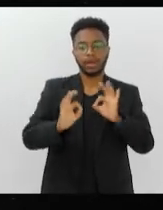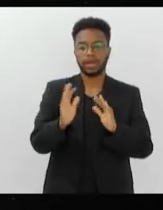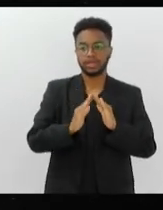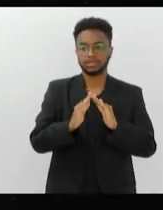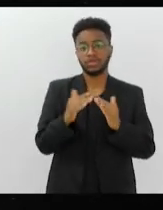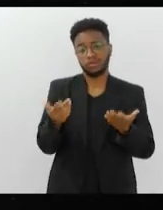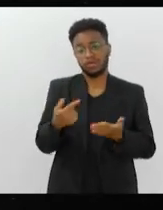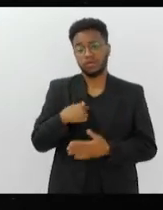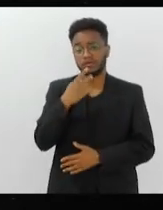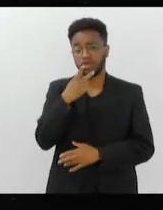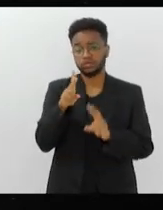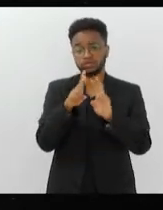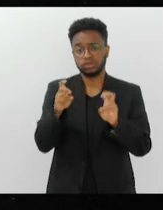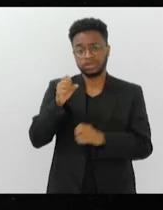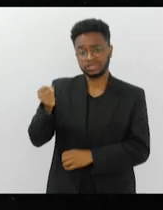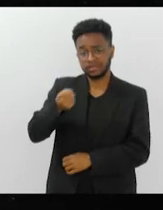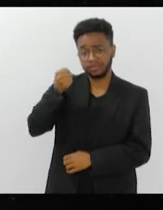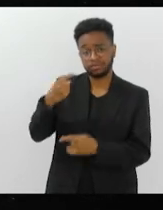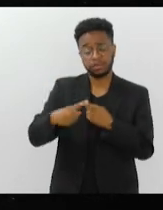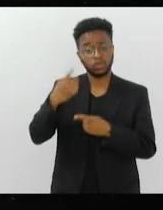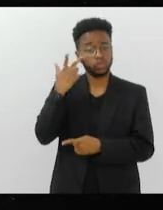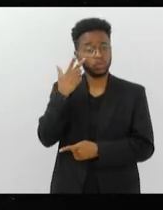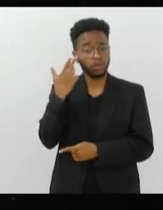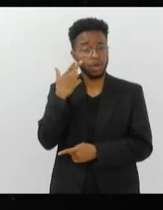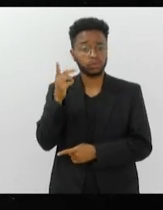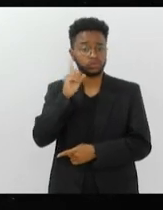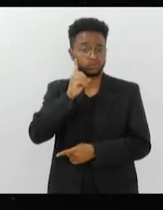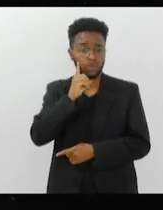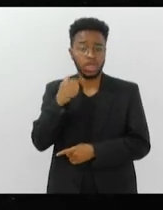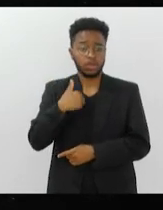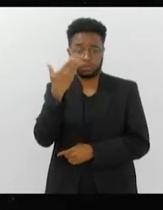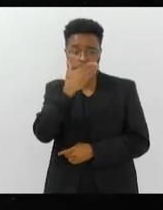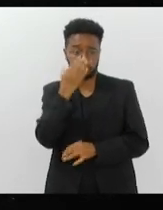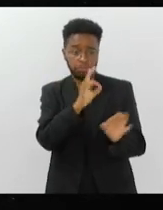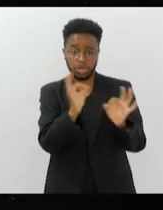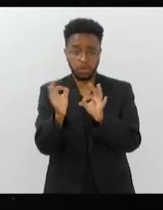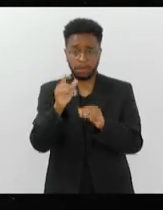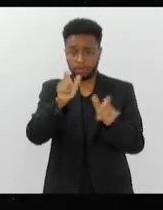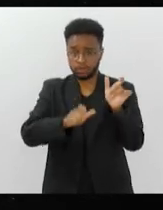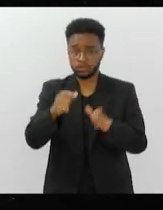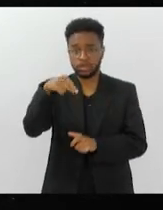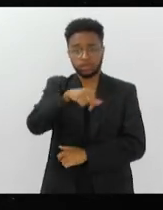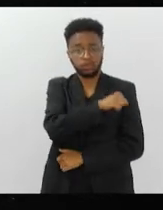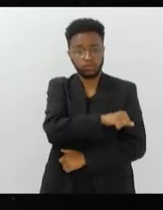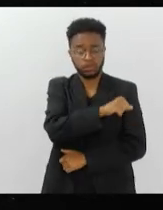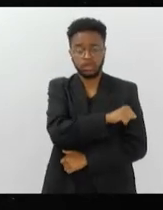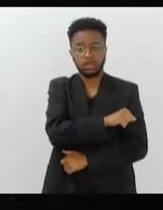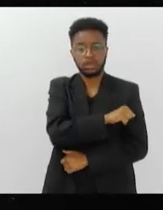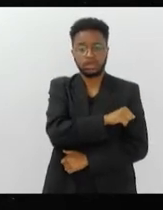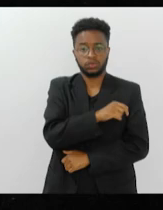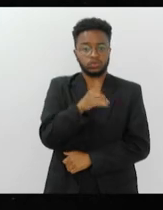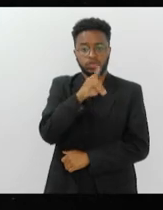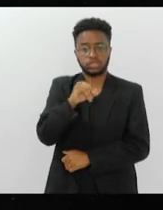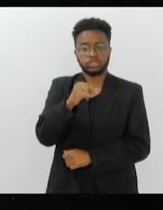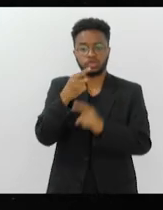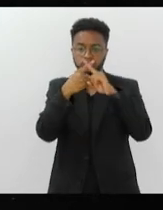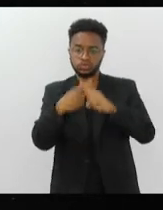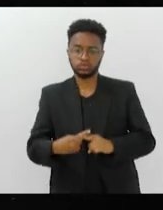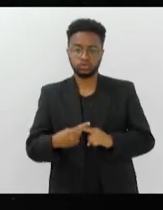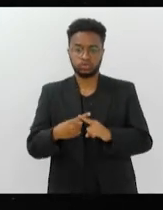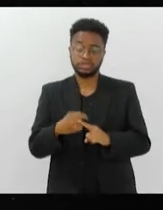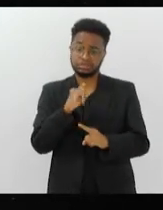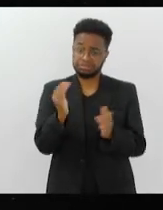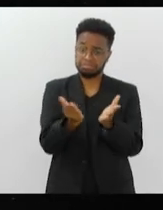cerveja, é porque é o normal do dia a dia. Não vejo um carioca aqui num dia de jogo que não seja torcedor, só se ele for